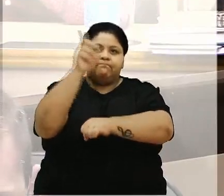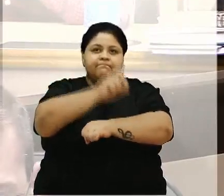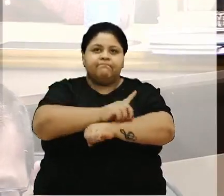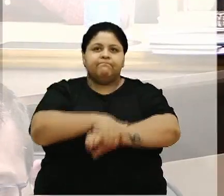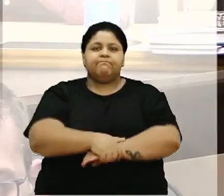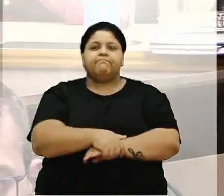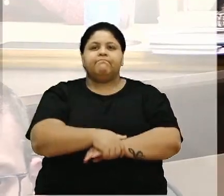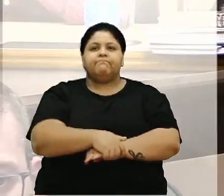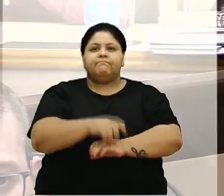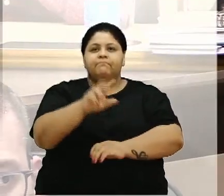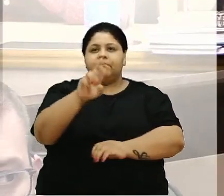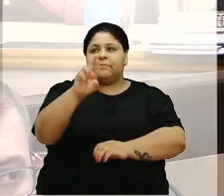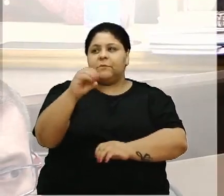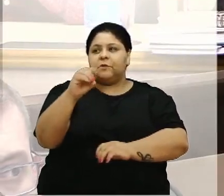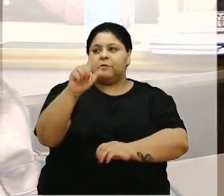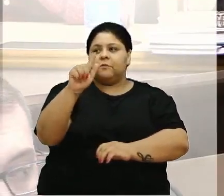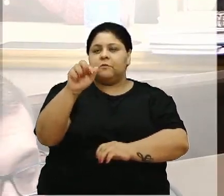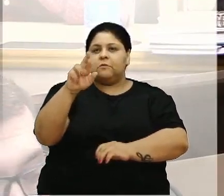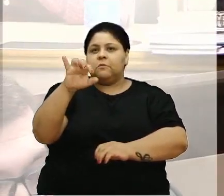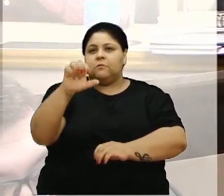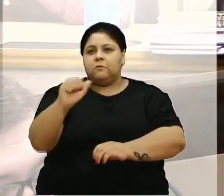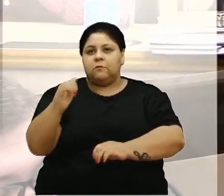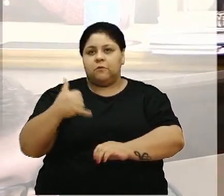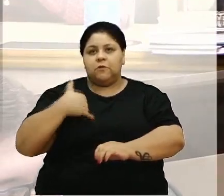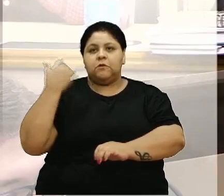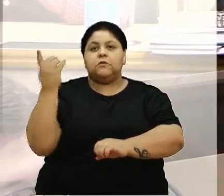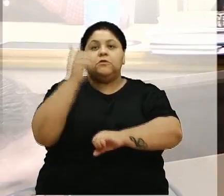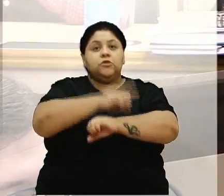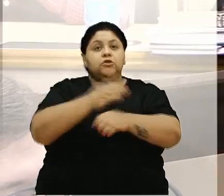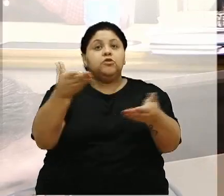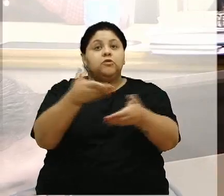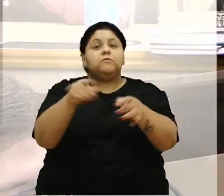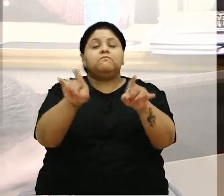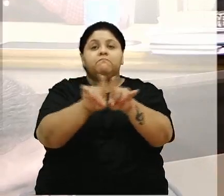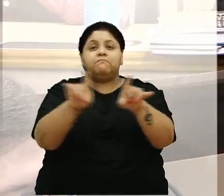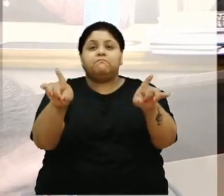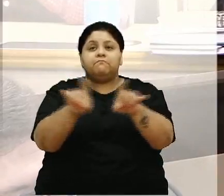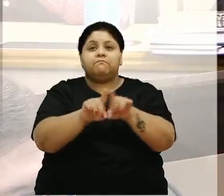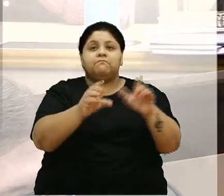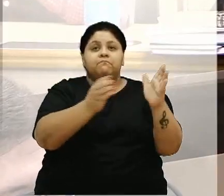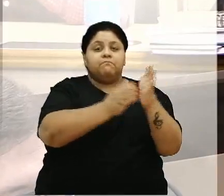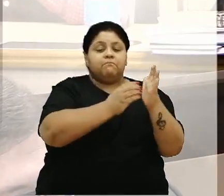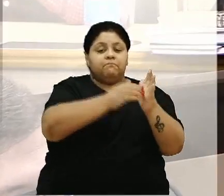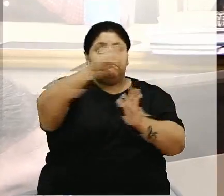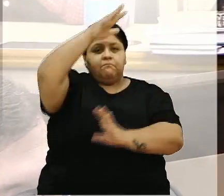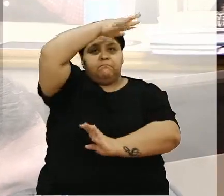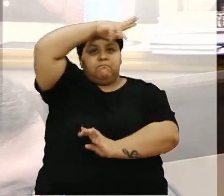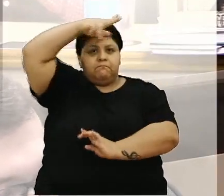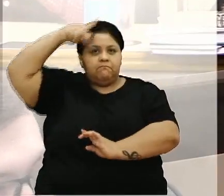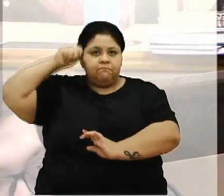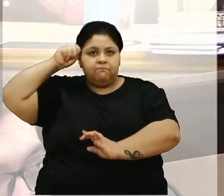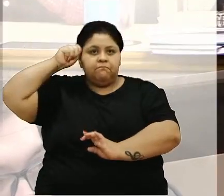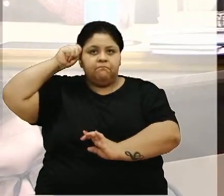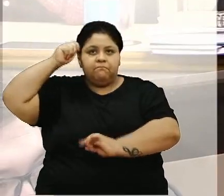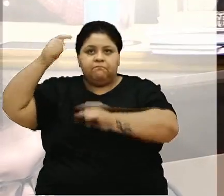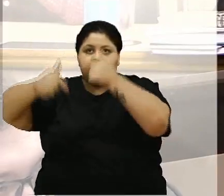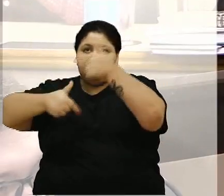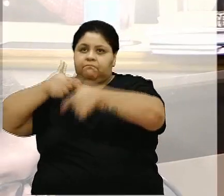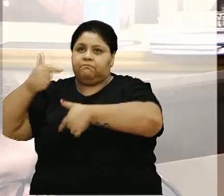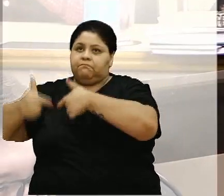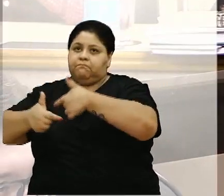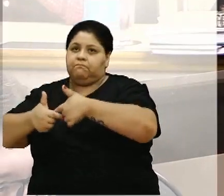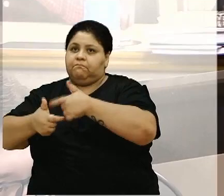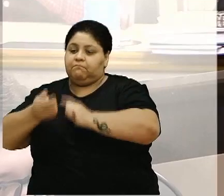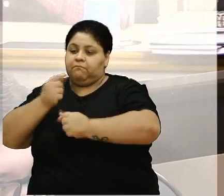o seu Rogério da Silva, aniversariante do dia de hoje, também servidor público municipal lotado na Secretaria de Gestão e